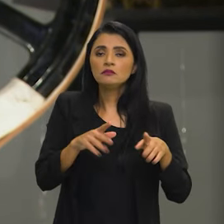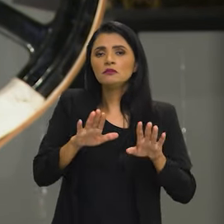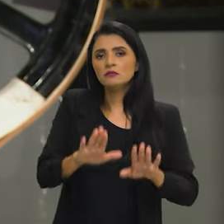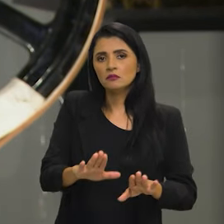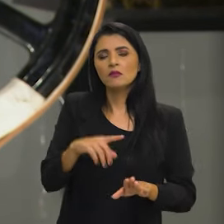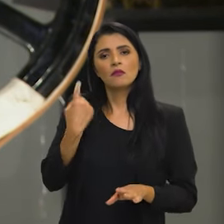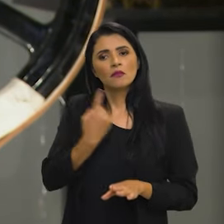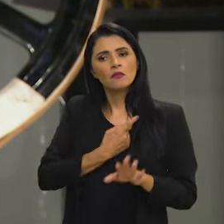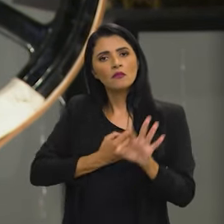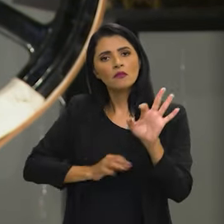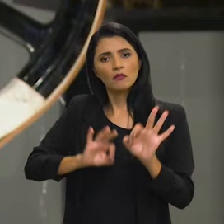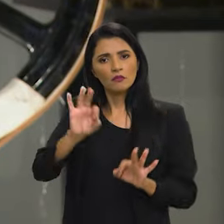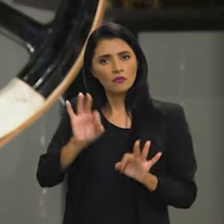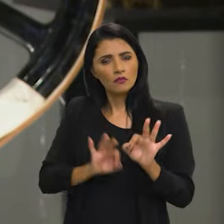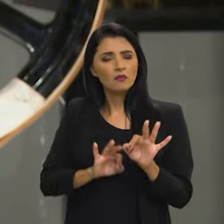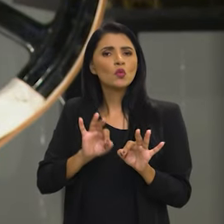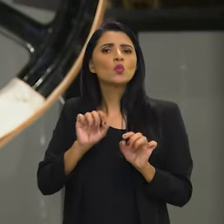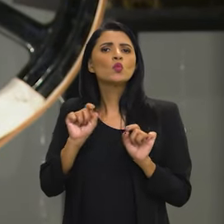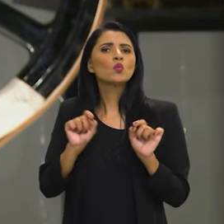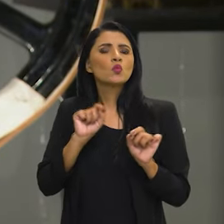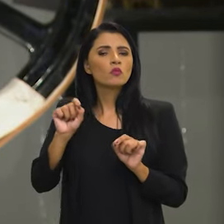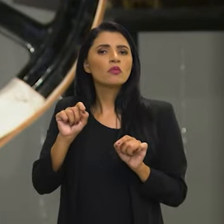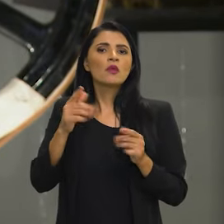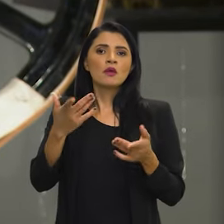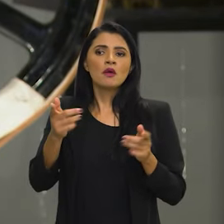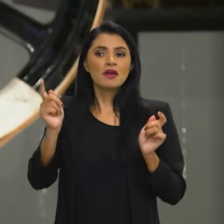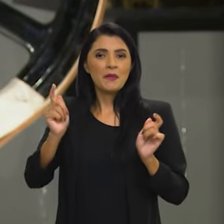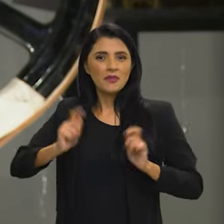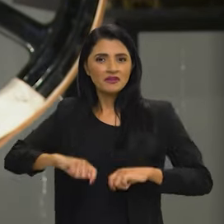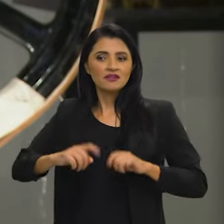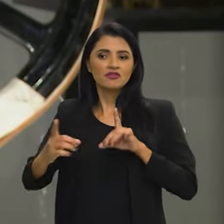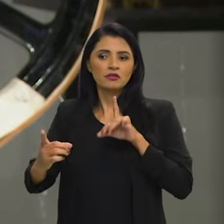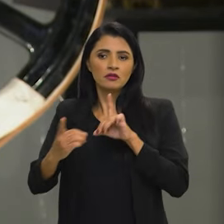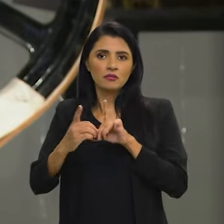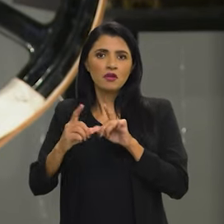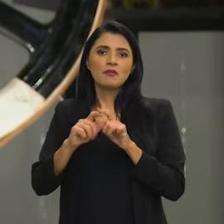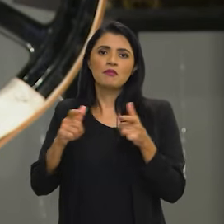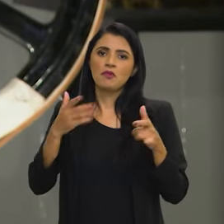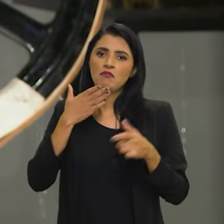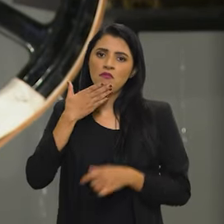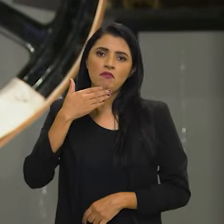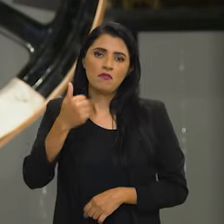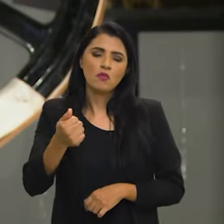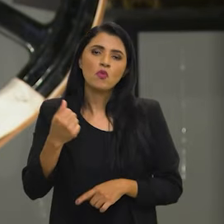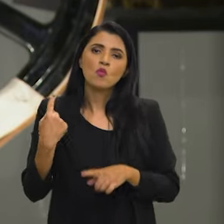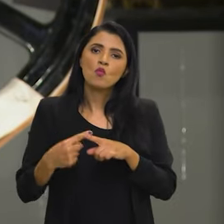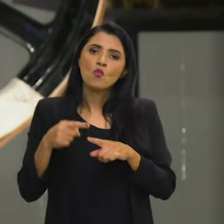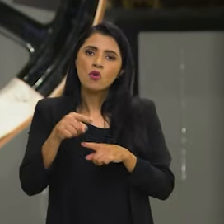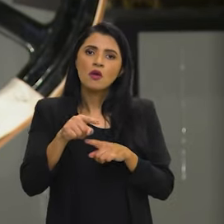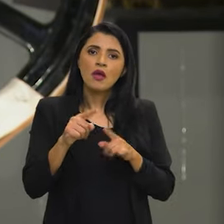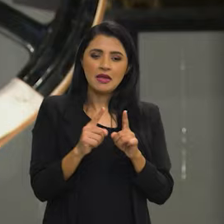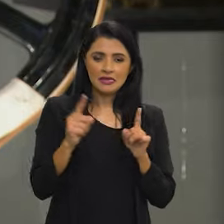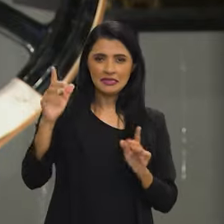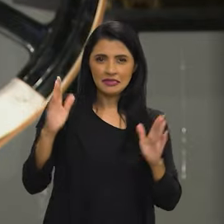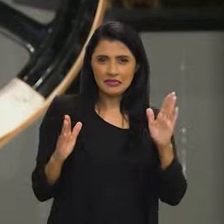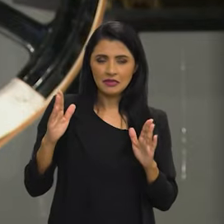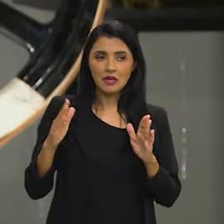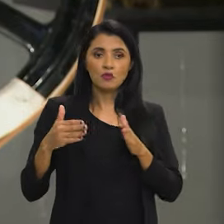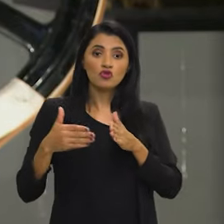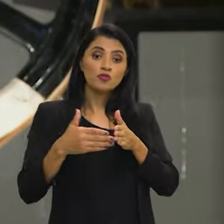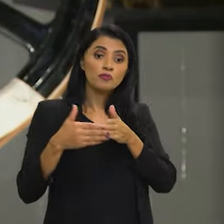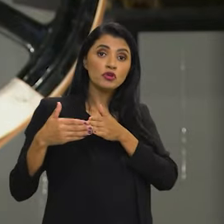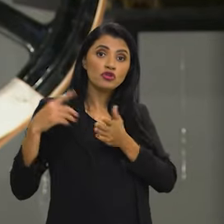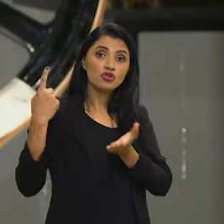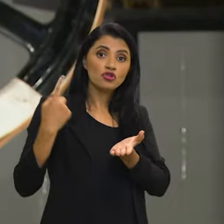Mas a gente está trabalhando inclusive para fortalecer a capacidade de atendimento para que até mesmo esse tempo